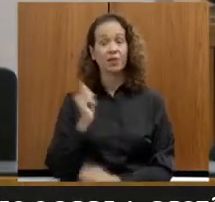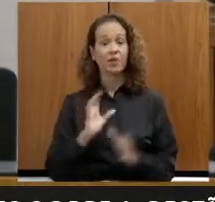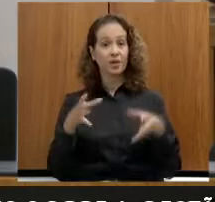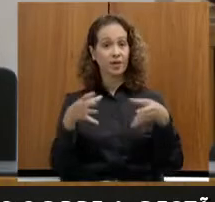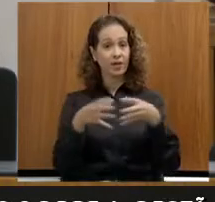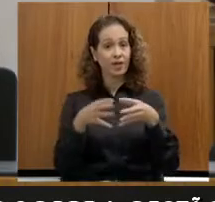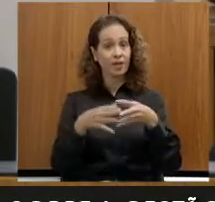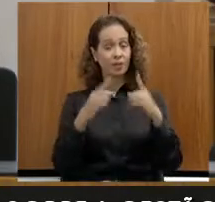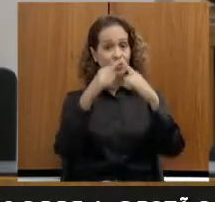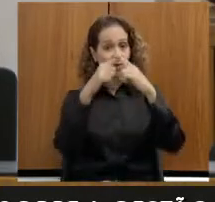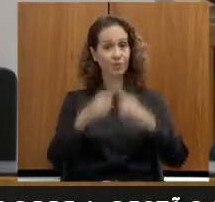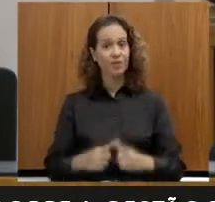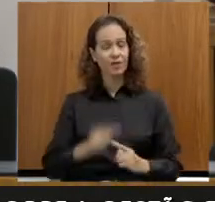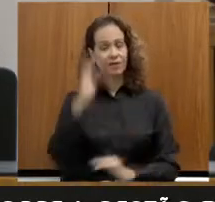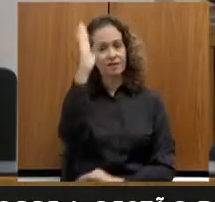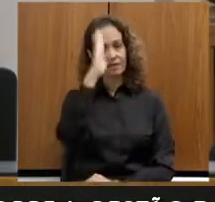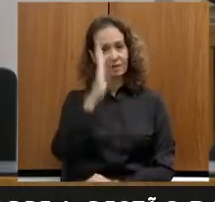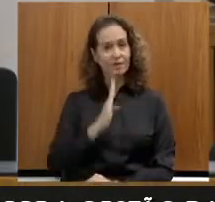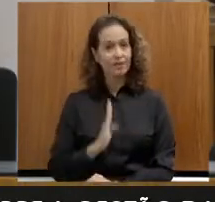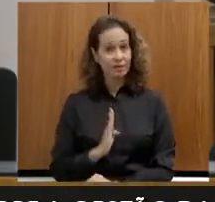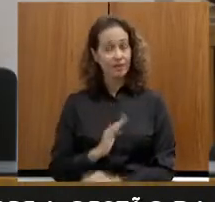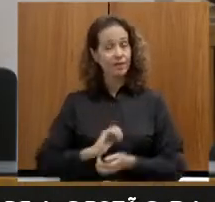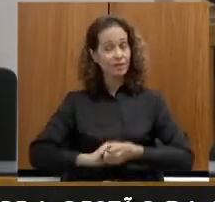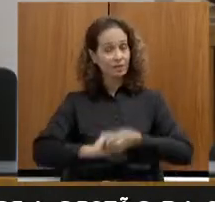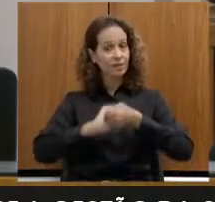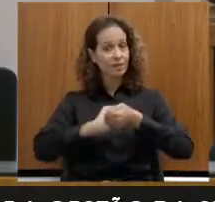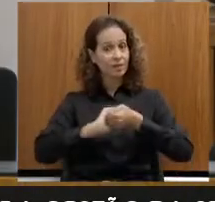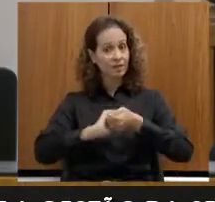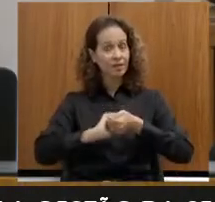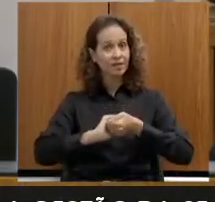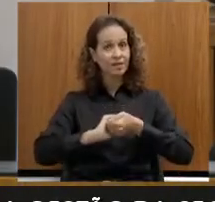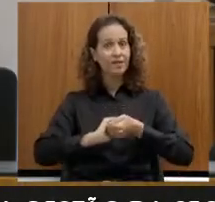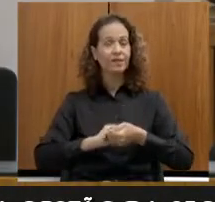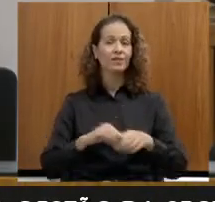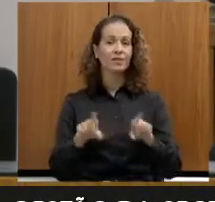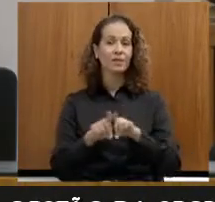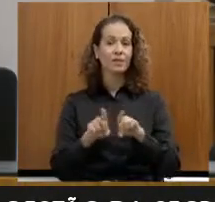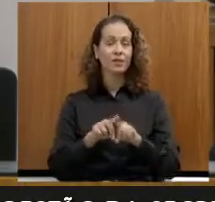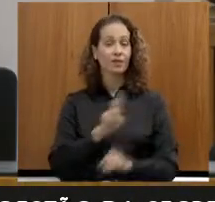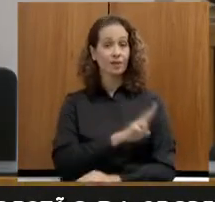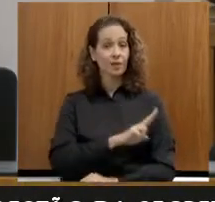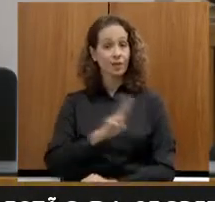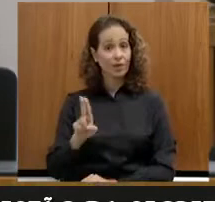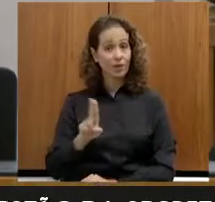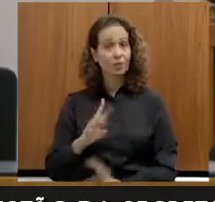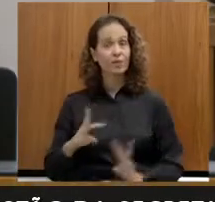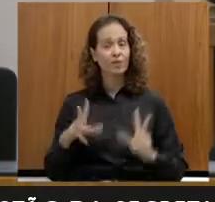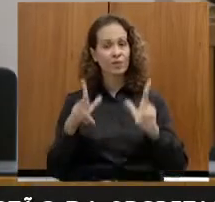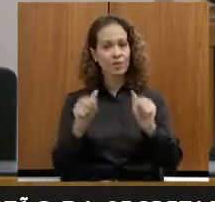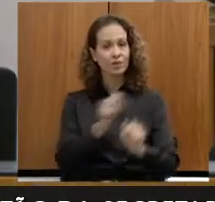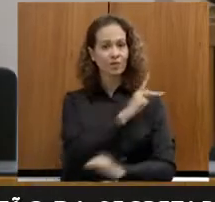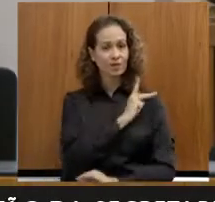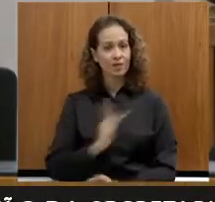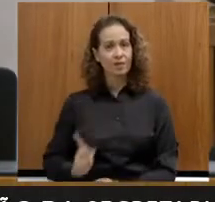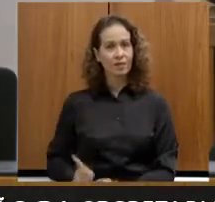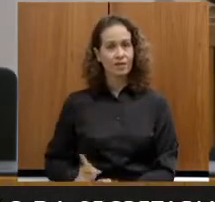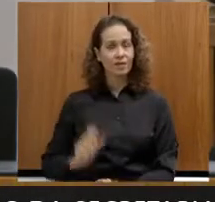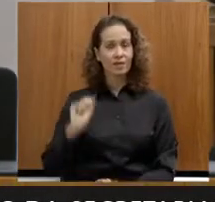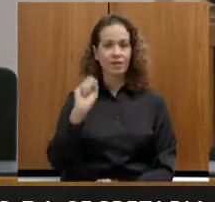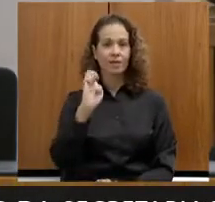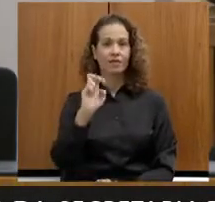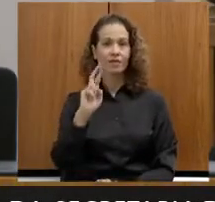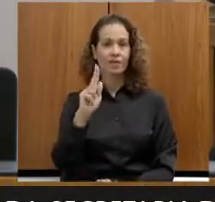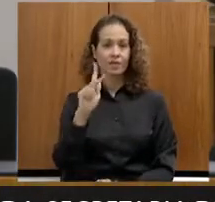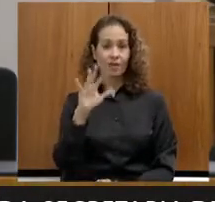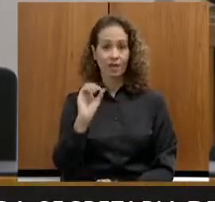campeonato brasileiro, cumprimentando aqui, em nome de todos, o presidente Sérgio Coelho, o